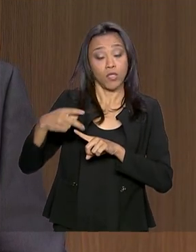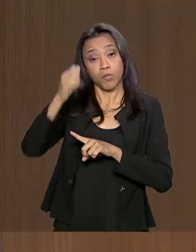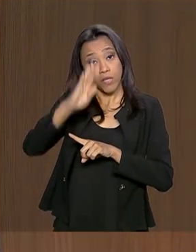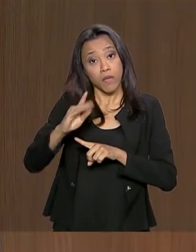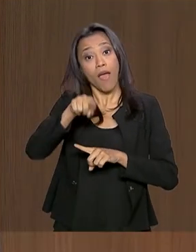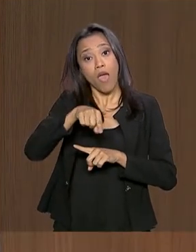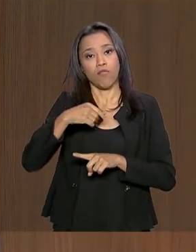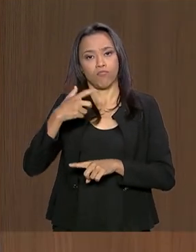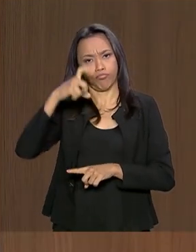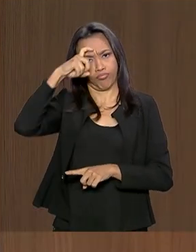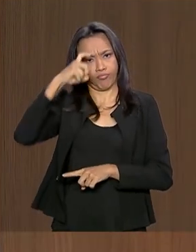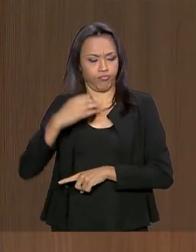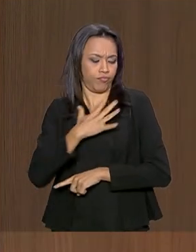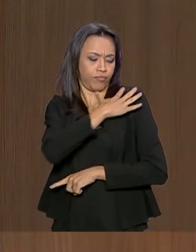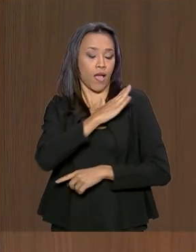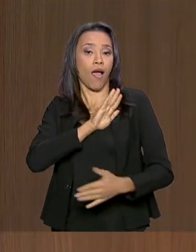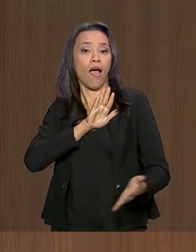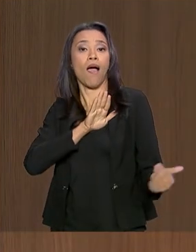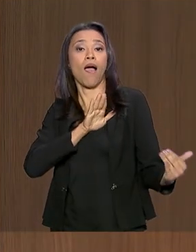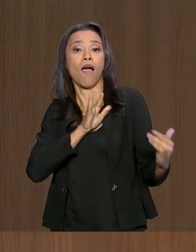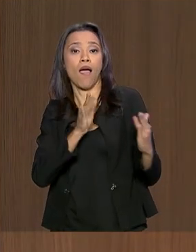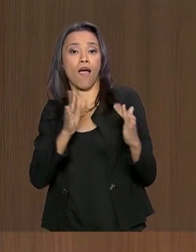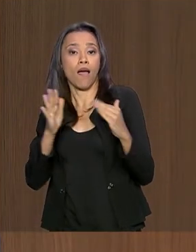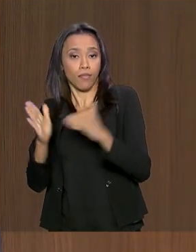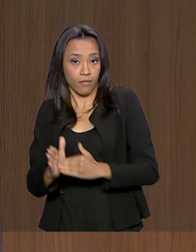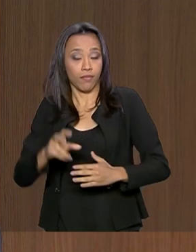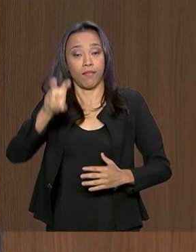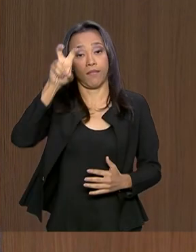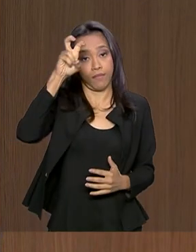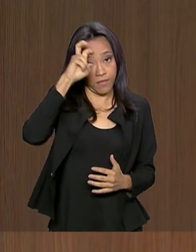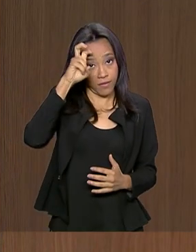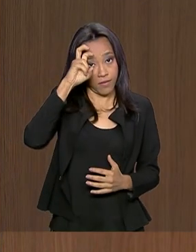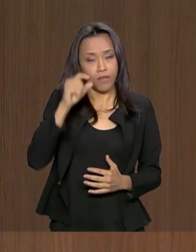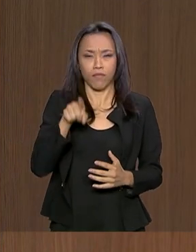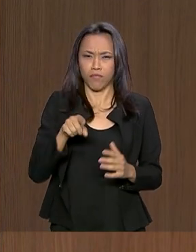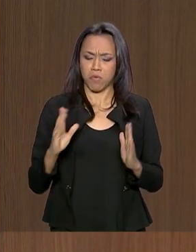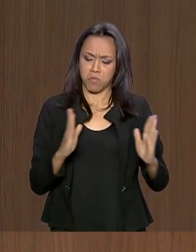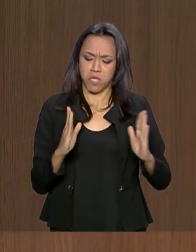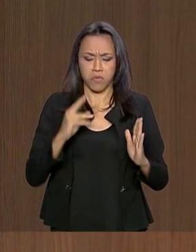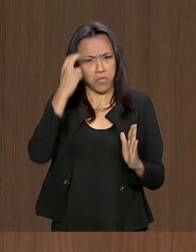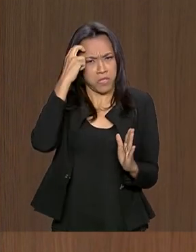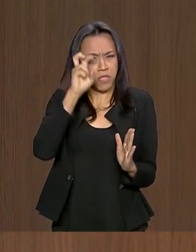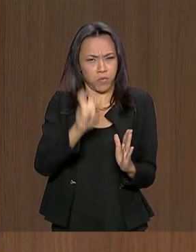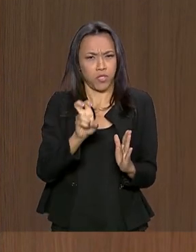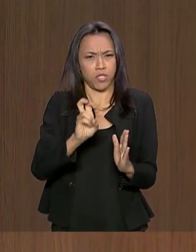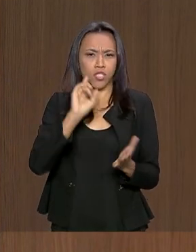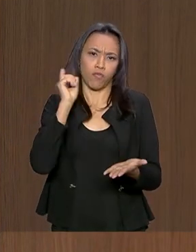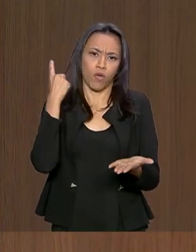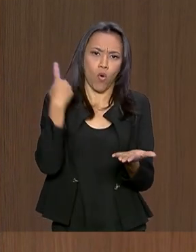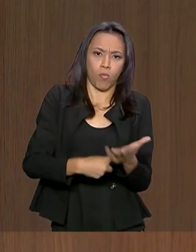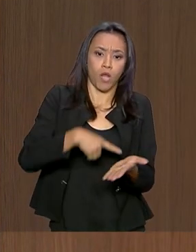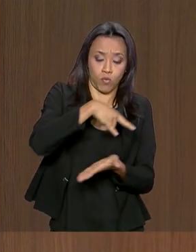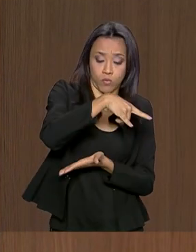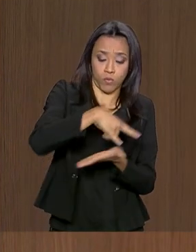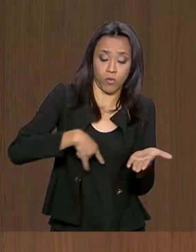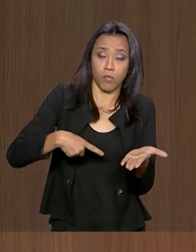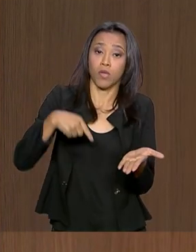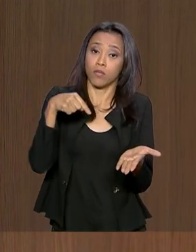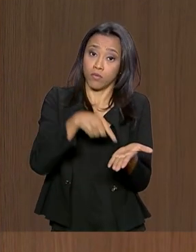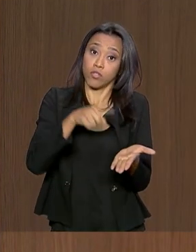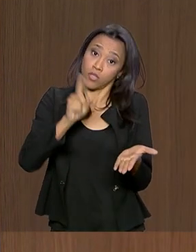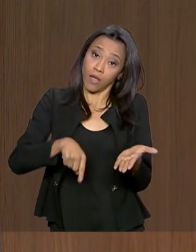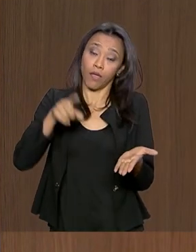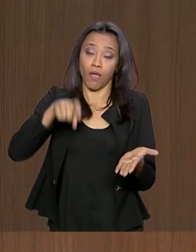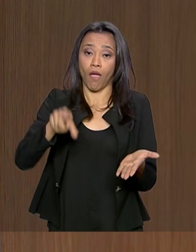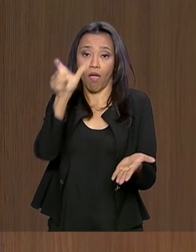-feira. Ou seja, cinco dias, conforme foi firmado em documento, o presidente da República em exercício é o general